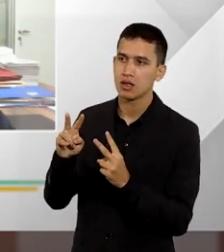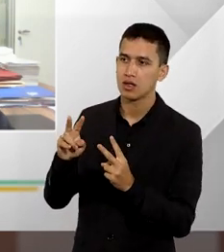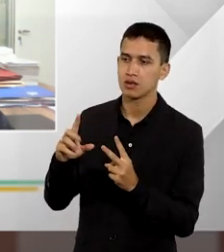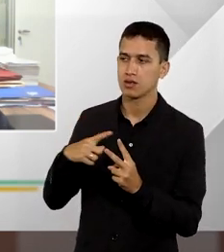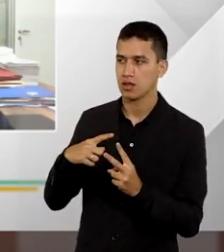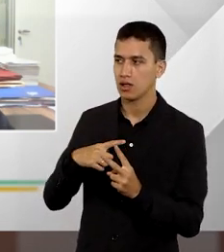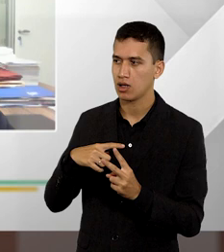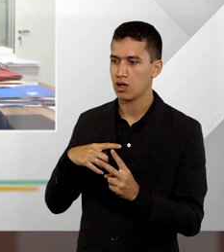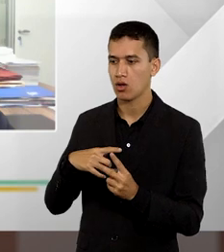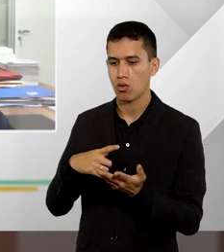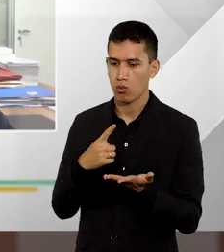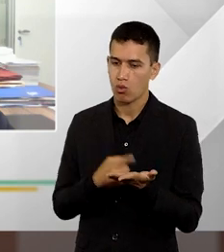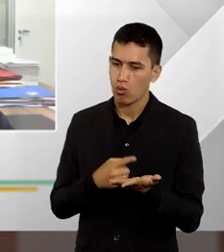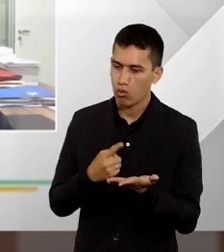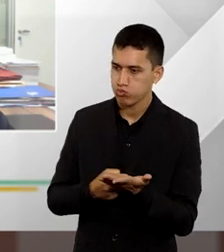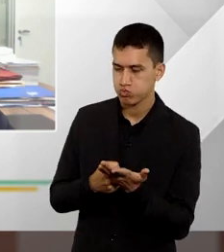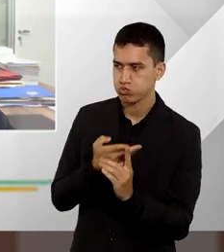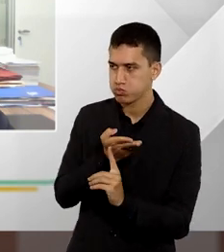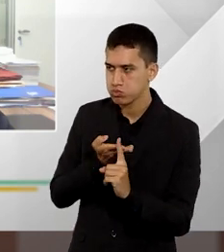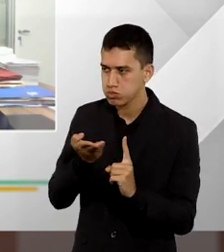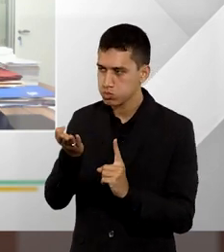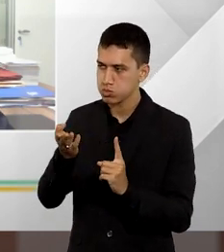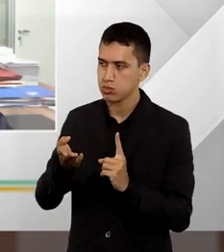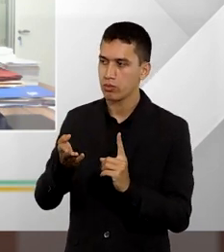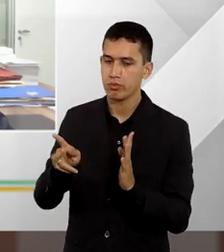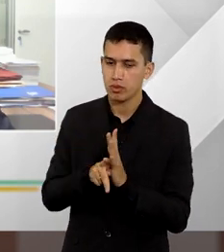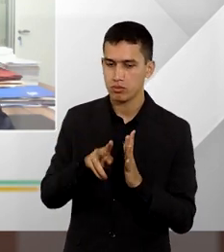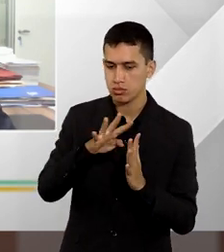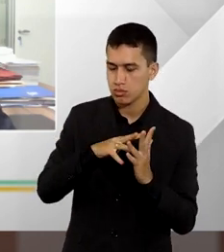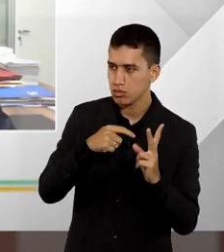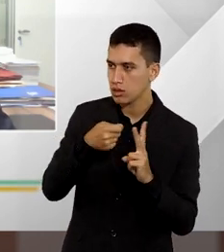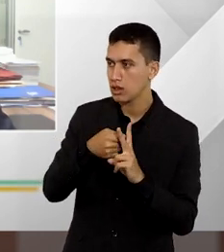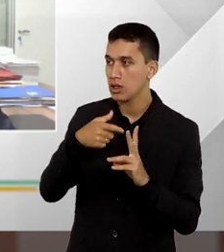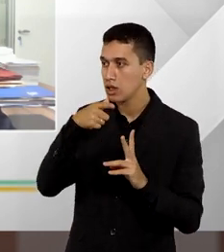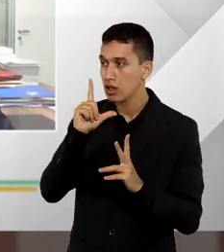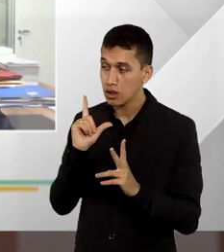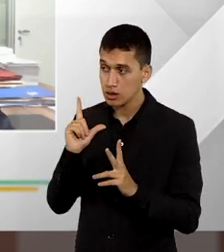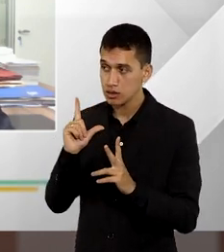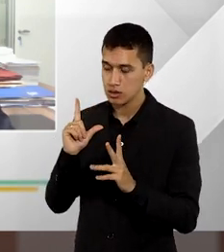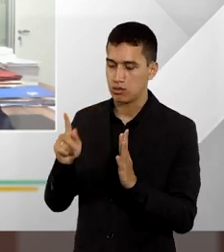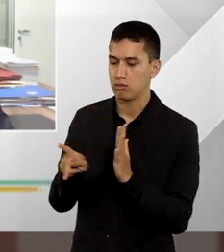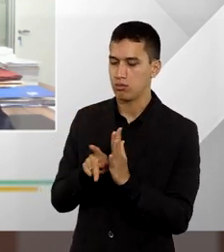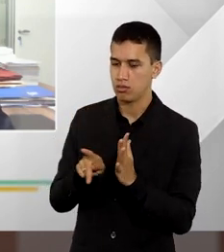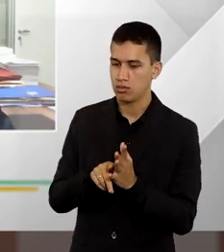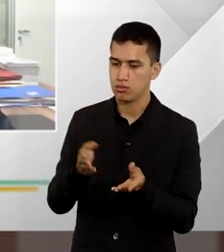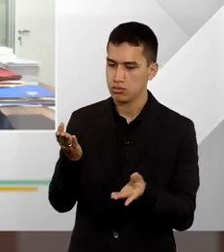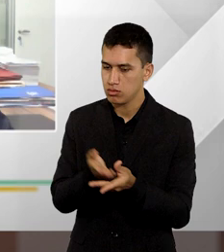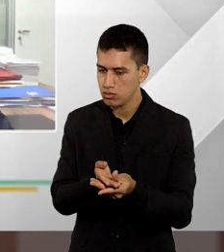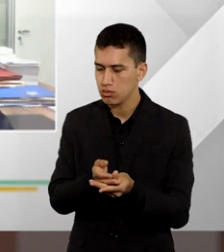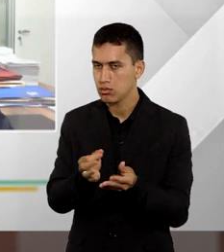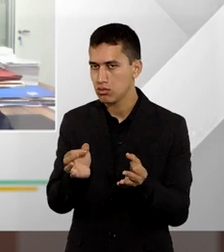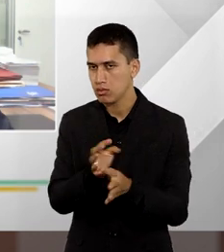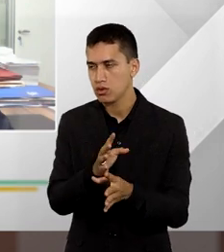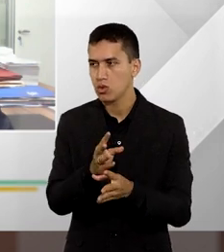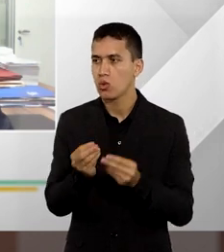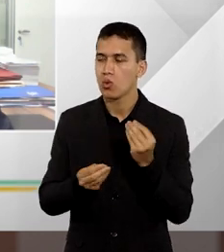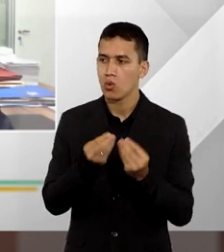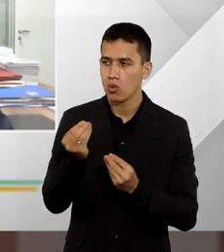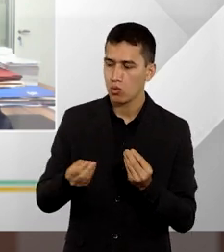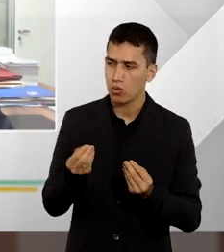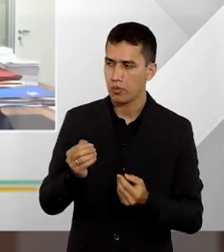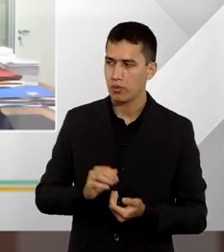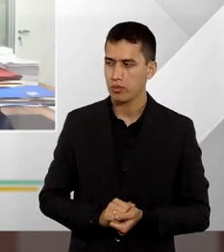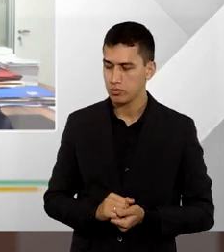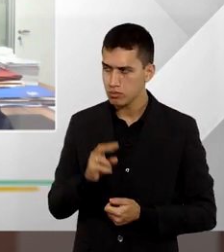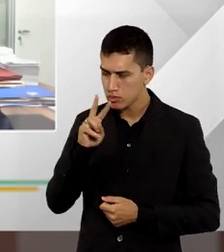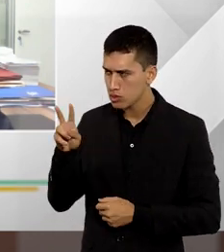acordo entre as partes antes do trânsito em julgado da ação, como é que são fixados os honorários sucumbenciais? Eu gostaria de ouvir